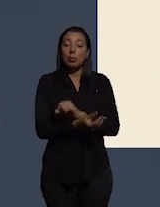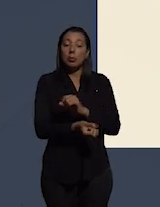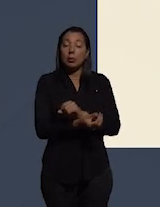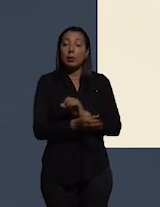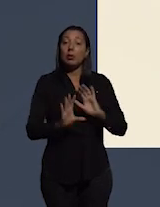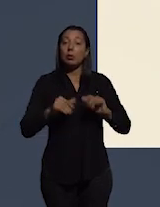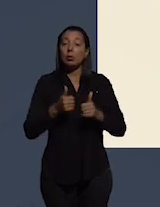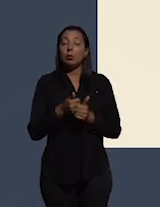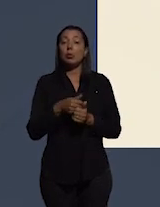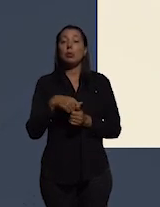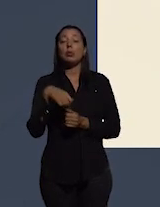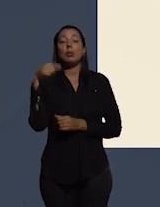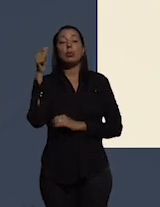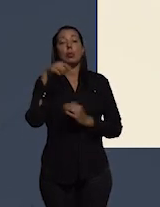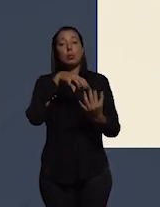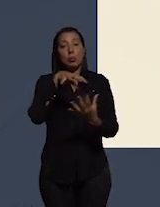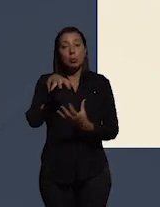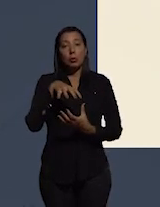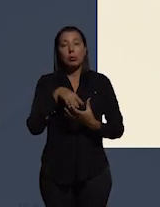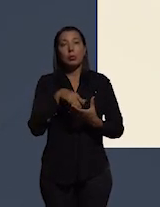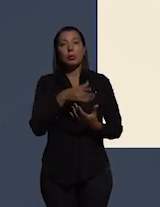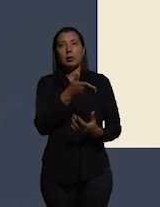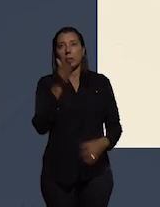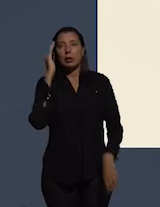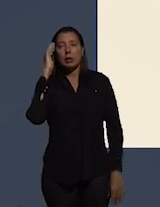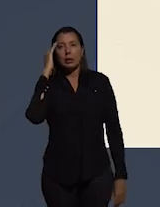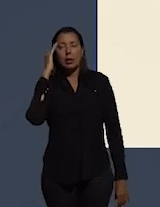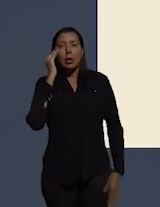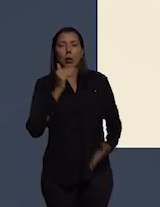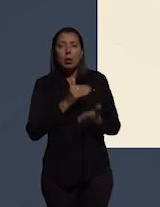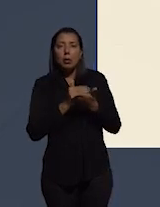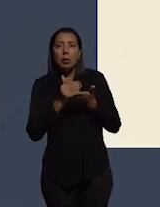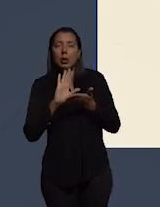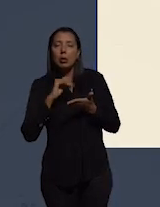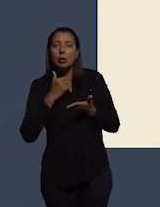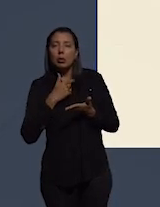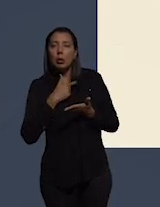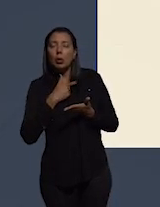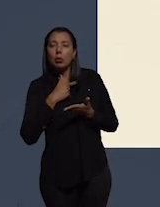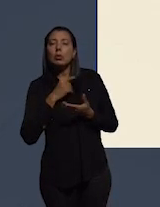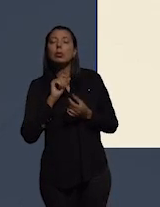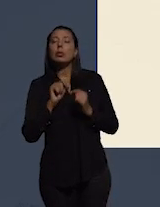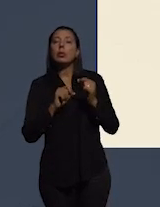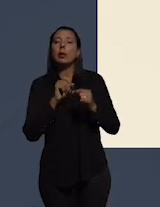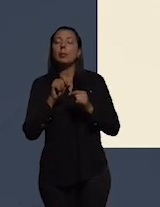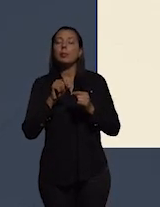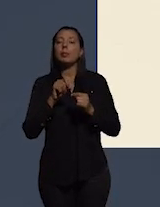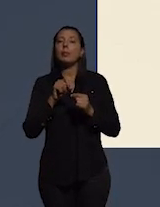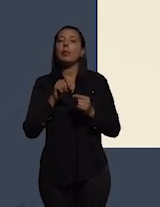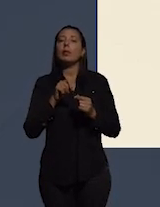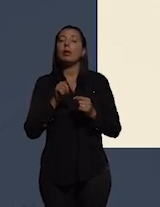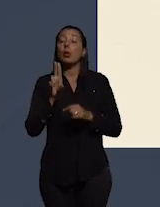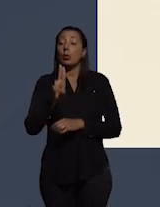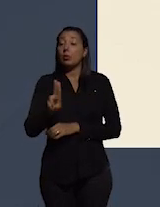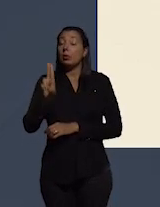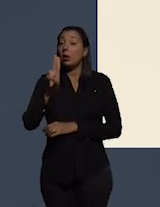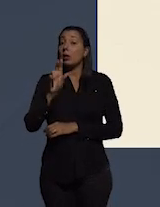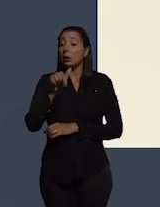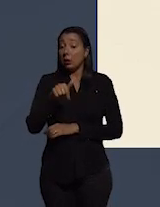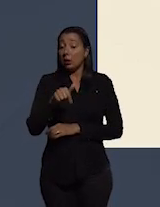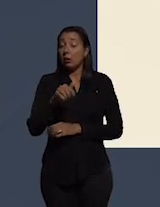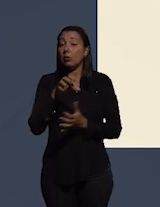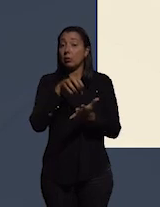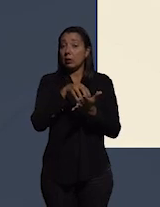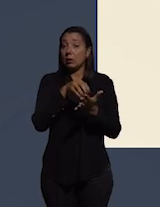Por favor, entendam desde o princípio que nós somos uma universidade e que este é um centro de